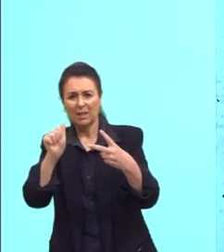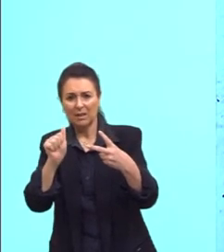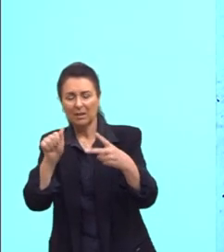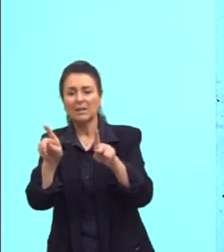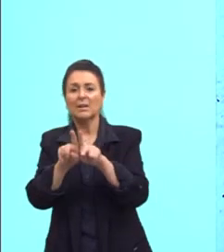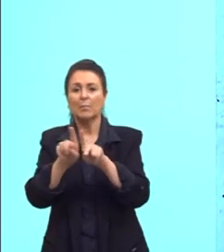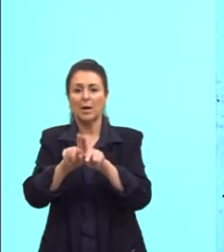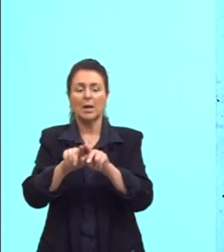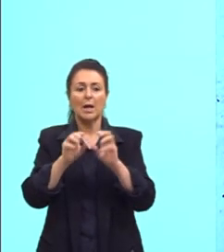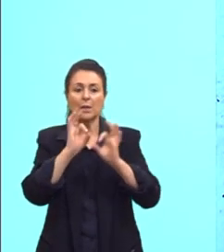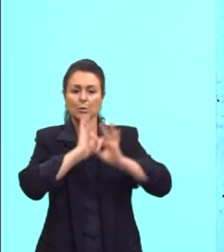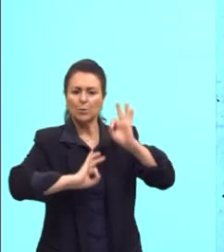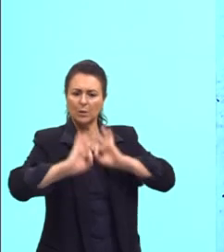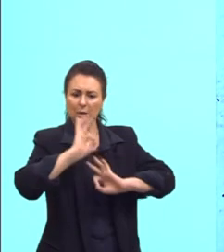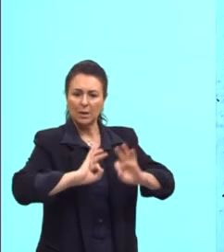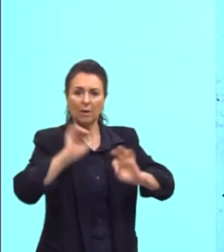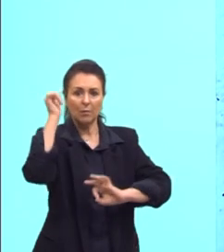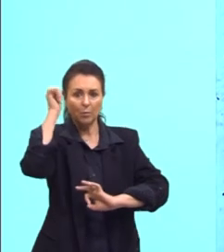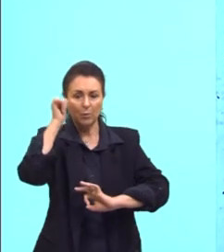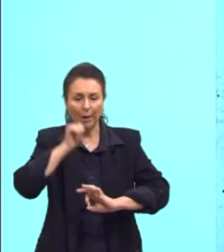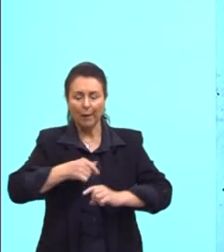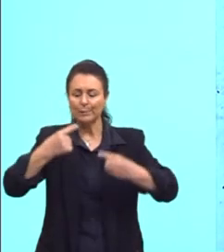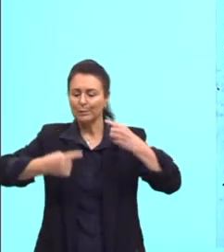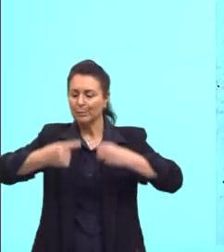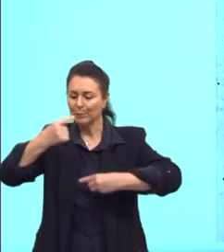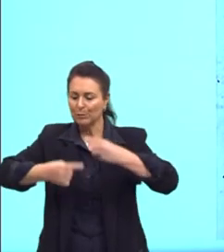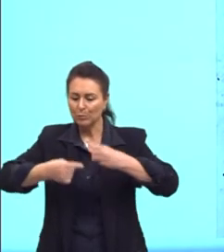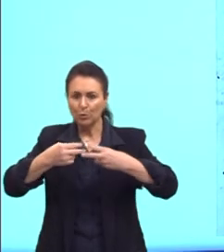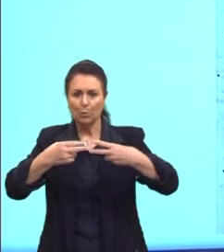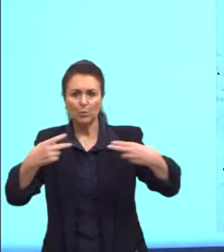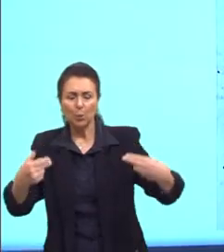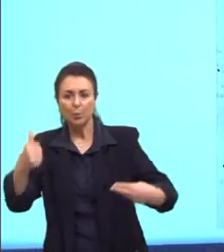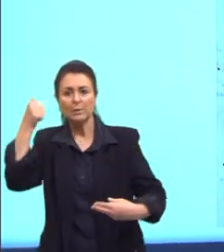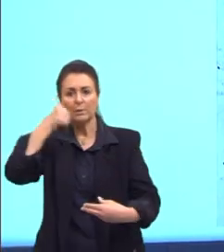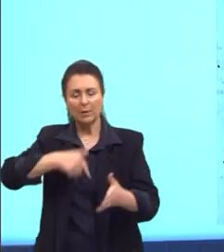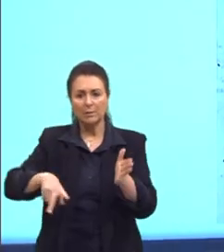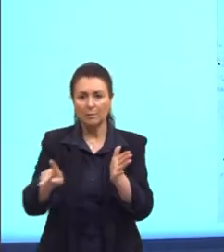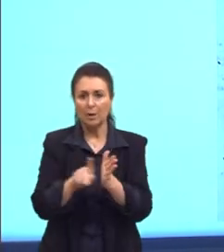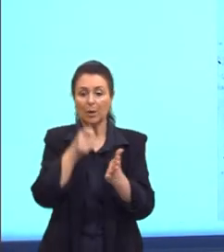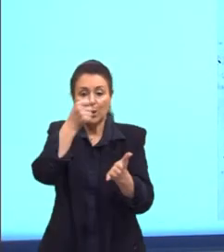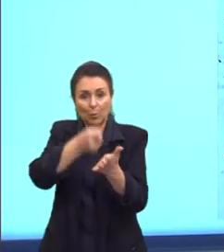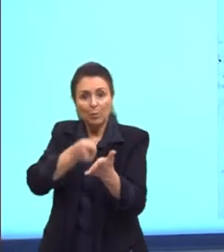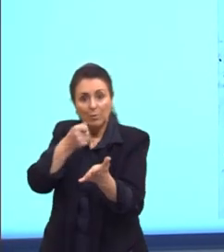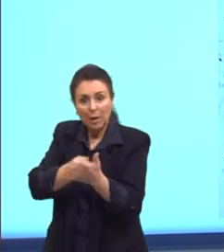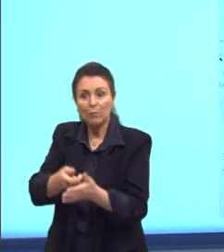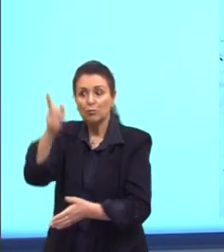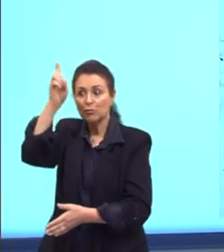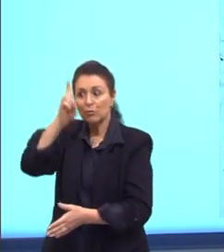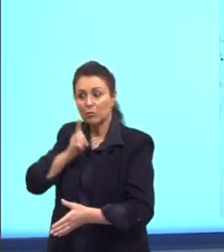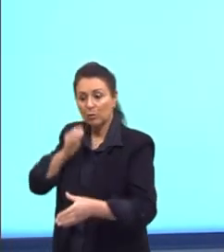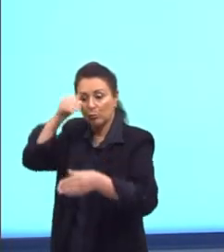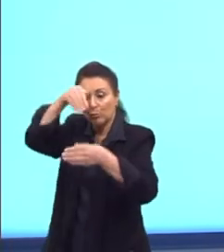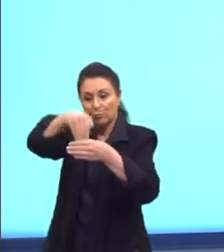então faziam congressos, debatiam a condição feminina, e lutavam pelo direito de voto feminino.